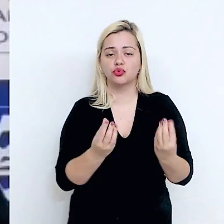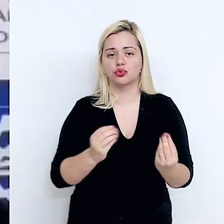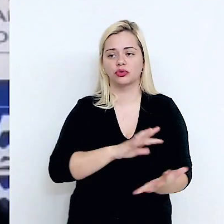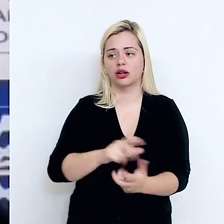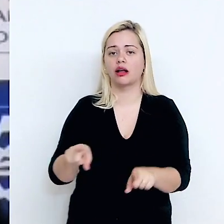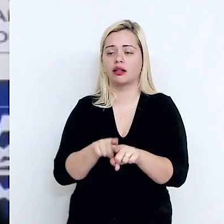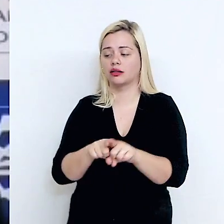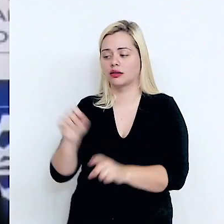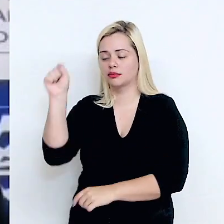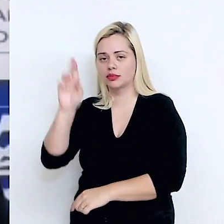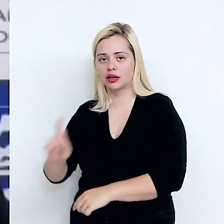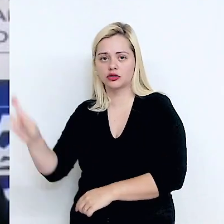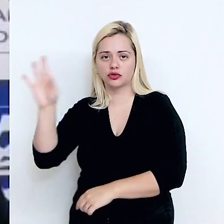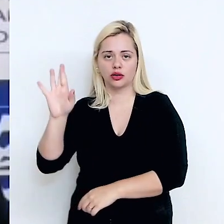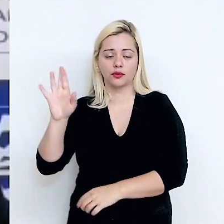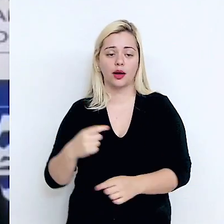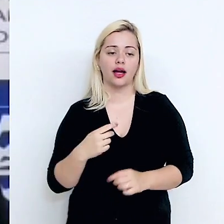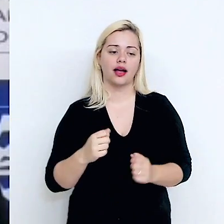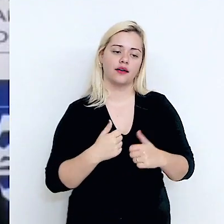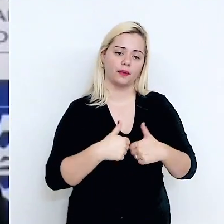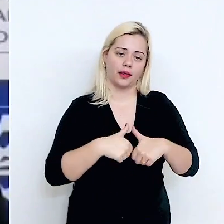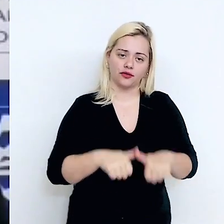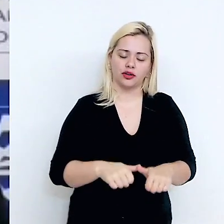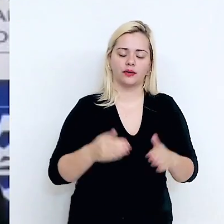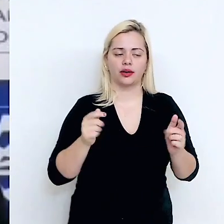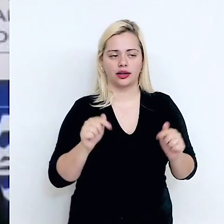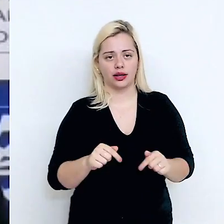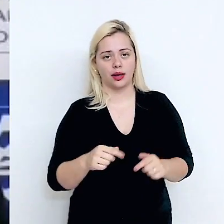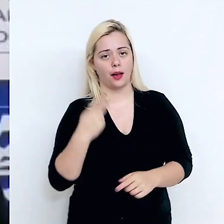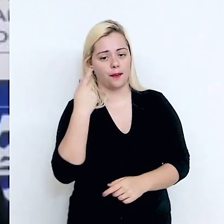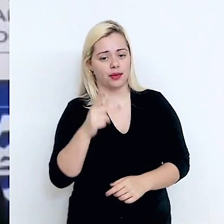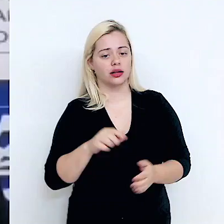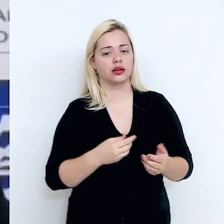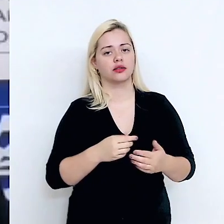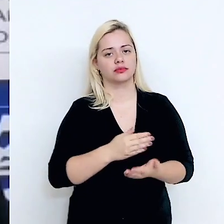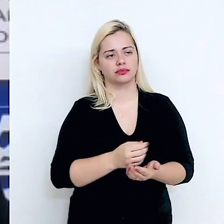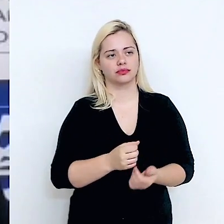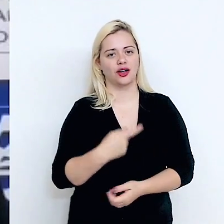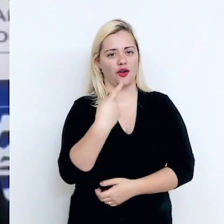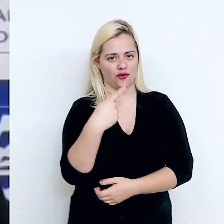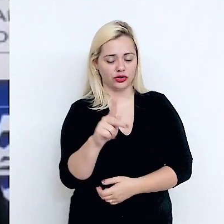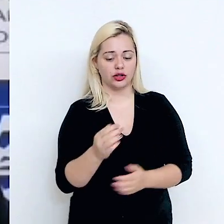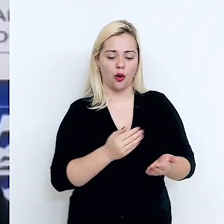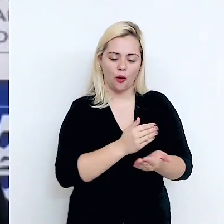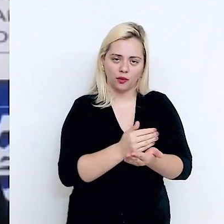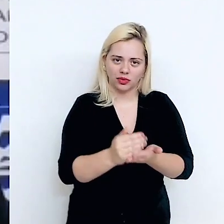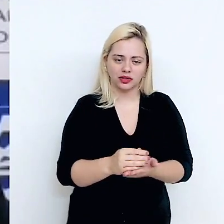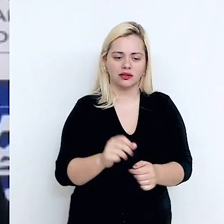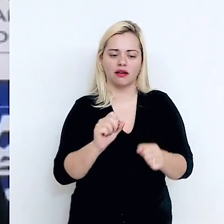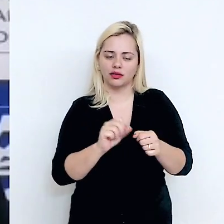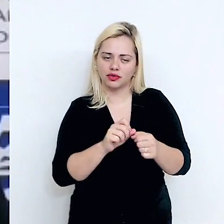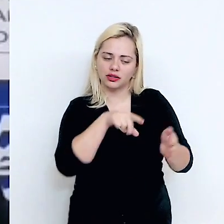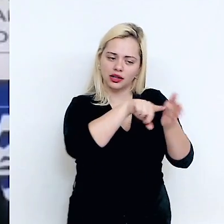Eu acho que eu fico por aqui para que eu possa dar a oportunidade de que os ouvintes